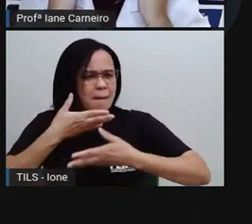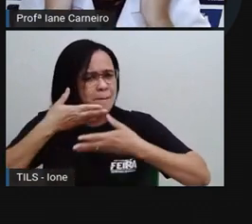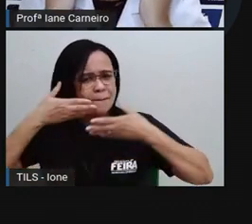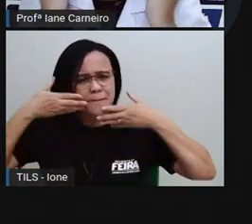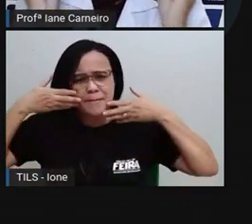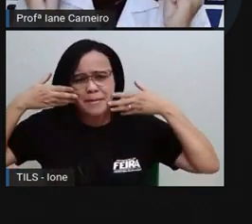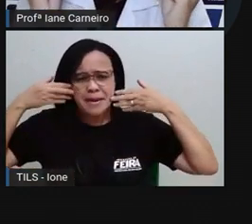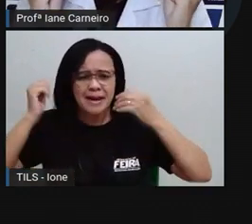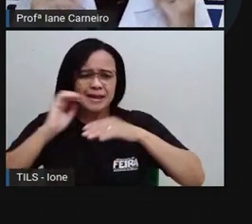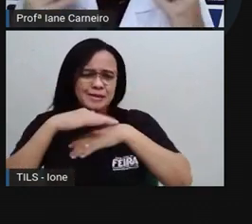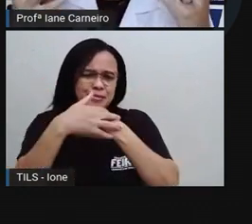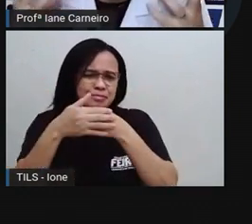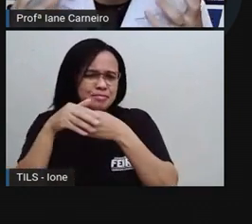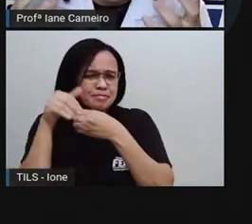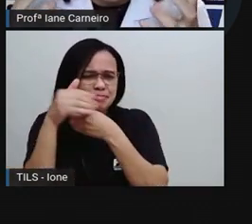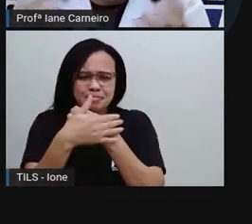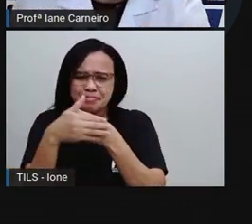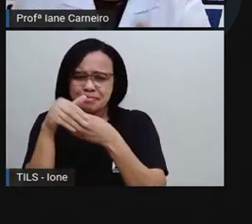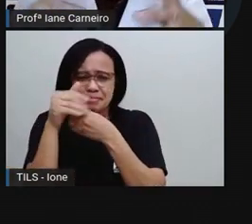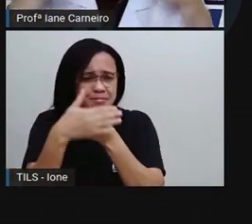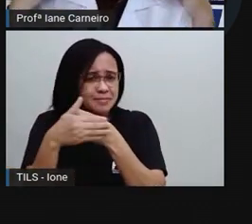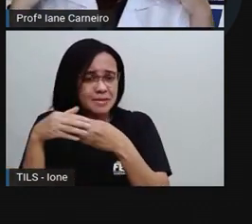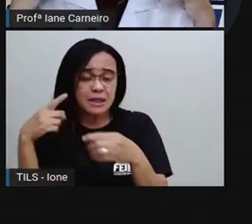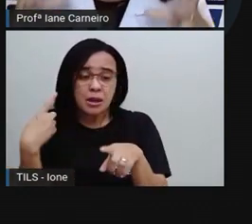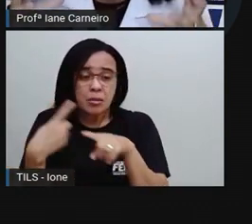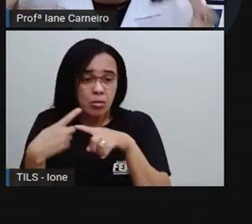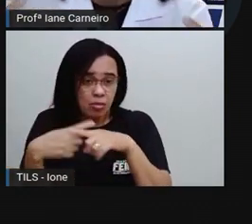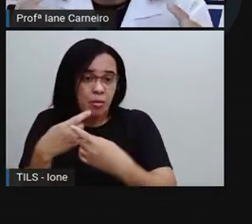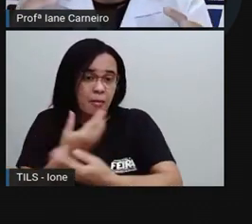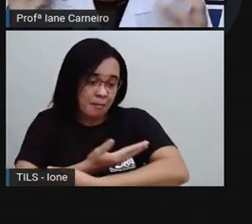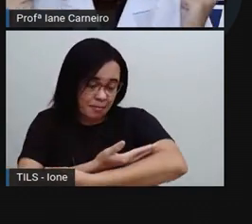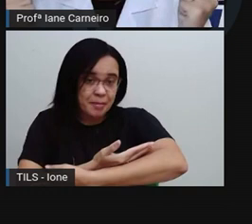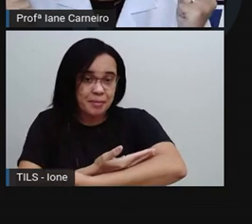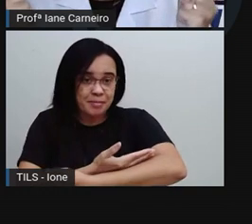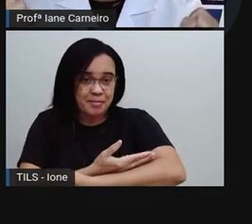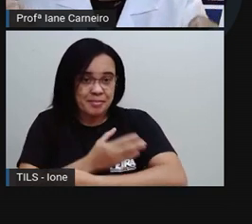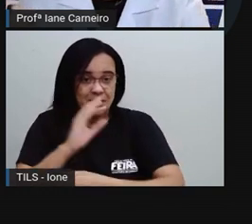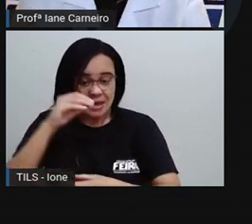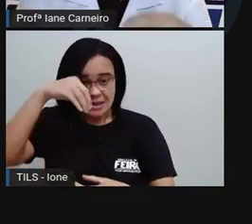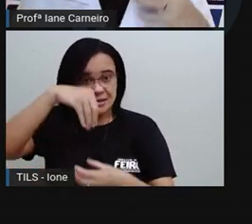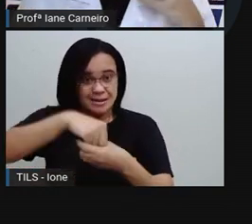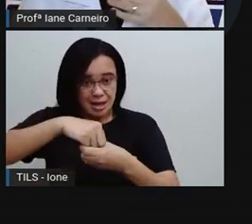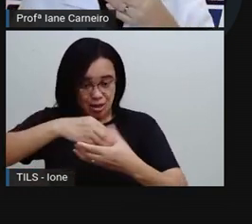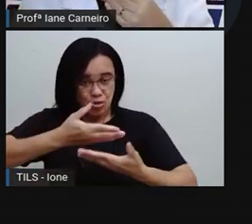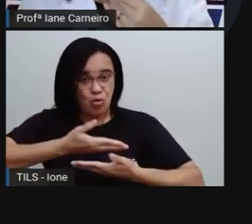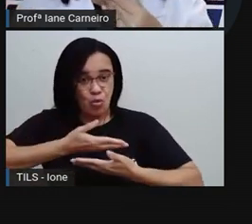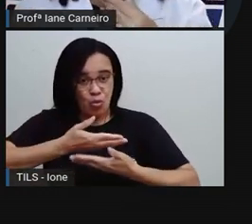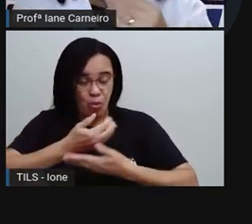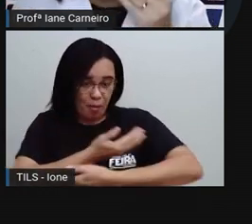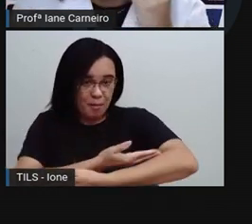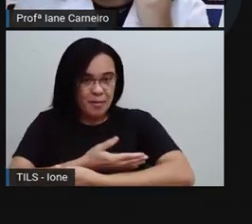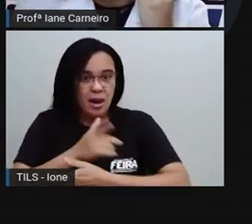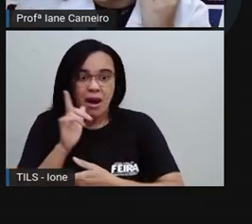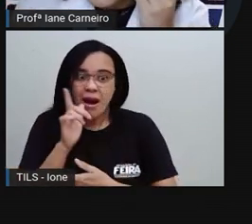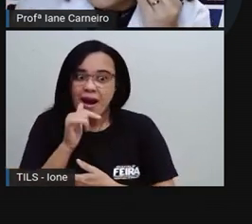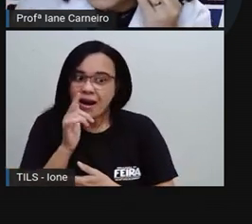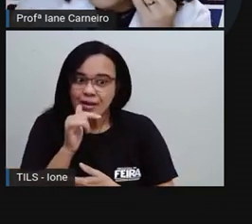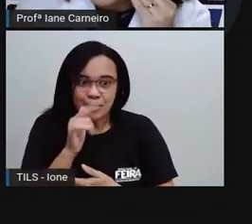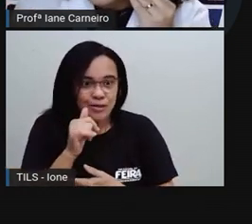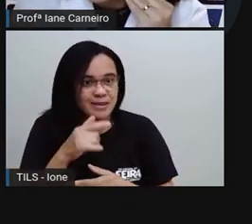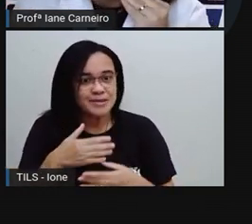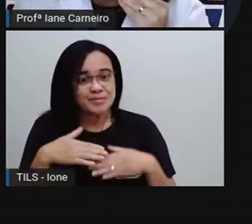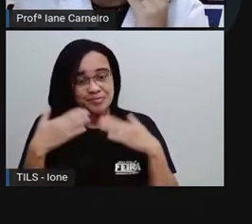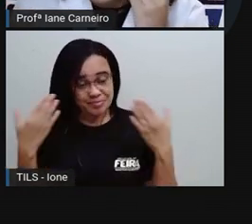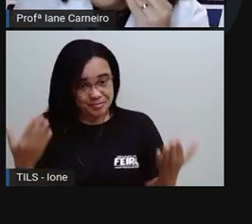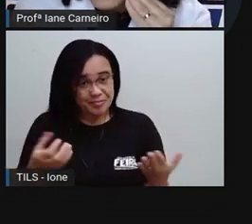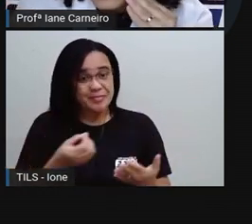gente vê assim, ó, fofinha? É porque o bebê, ele tem muita água no corpo dele, né? E aí, ó, quem quiser ficar com aquela